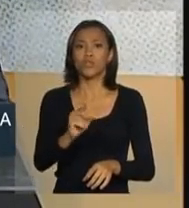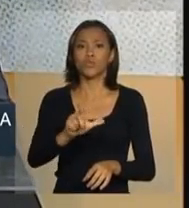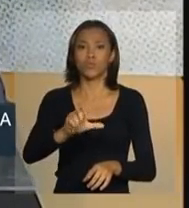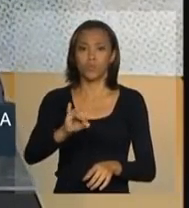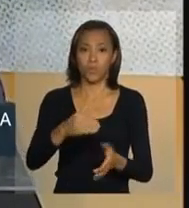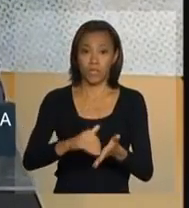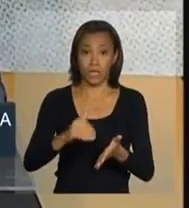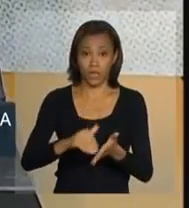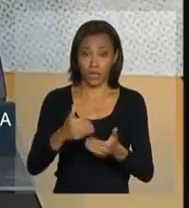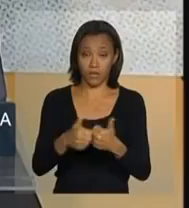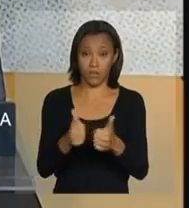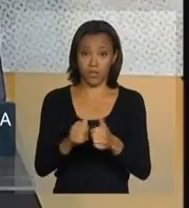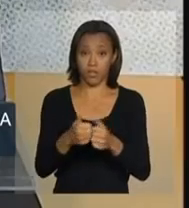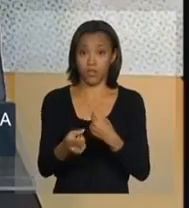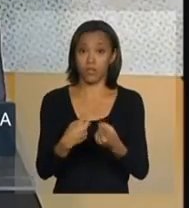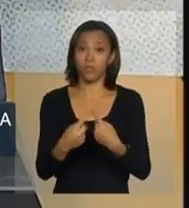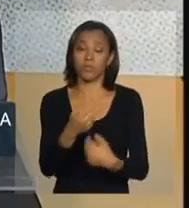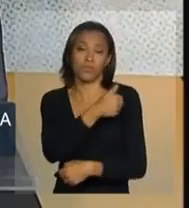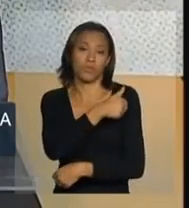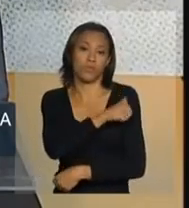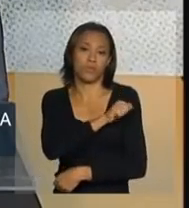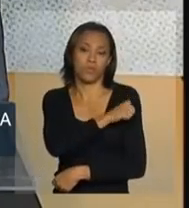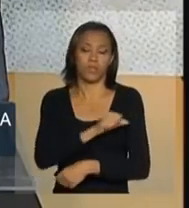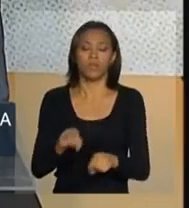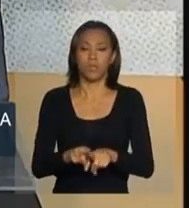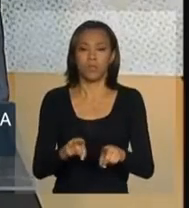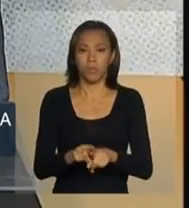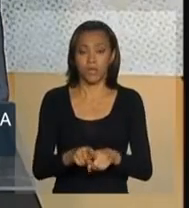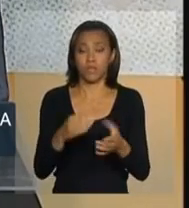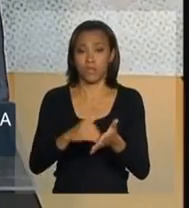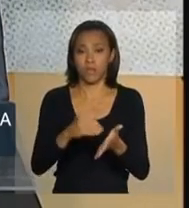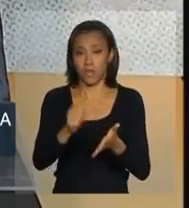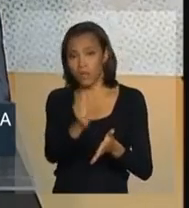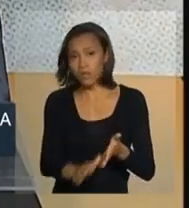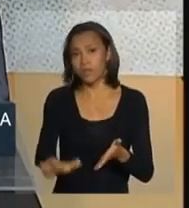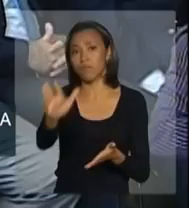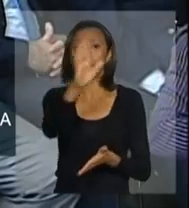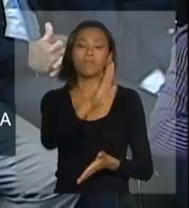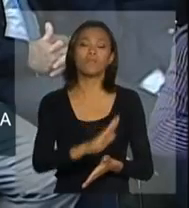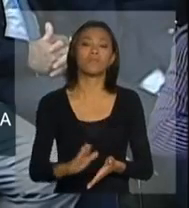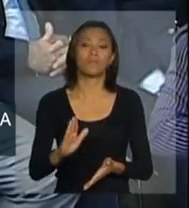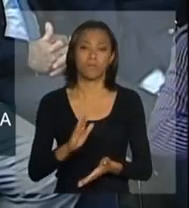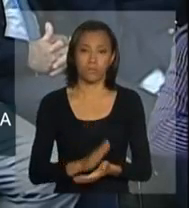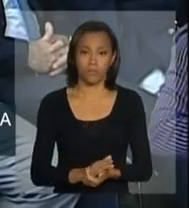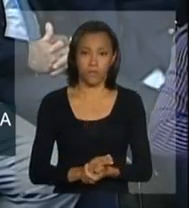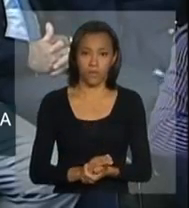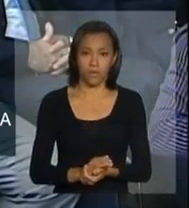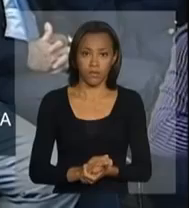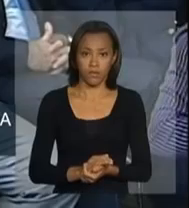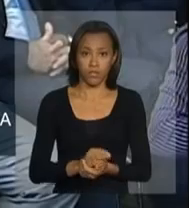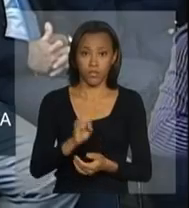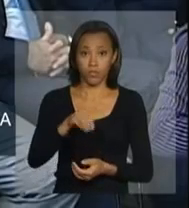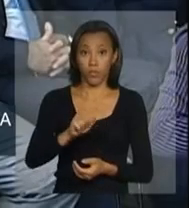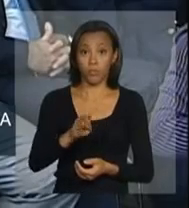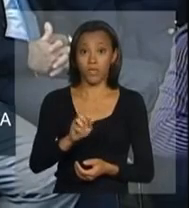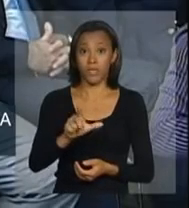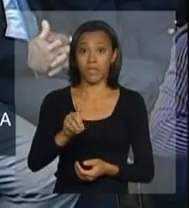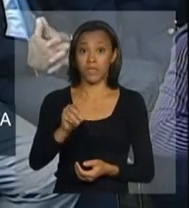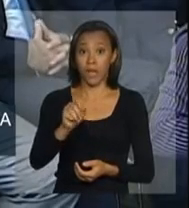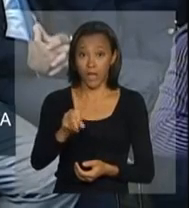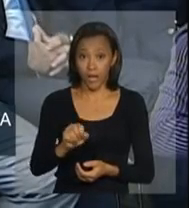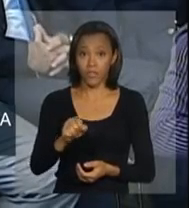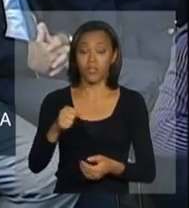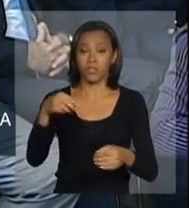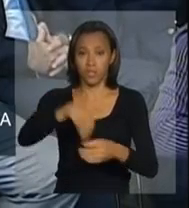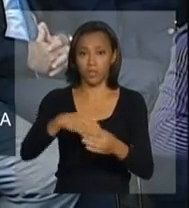secretário de Transporte do Rio de Janeiro, secretário nacional de Imobilidade Urbana do